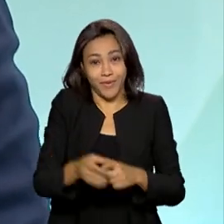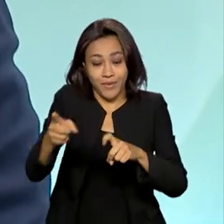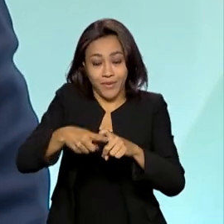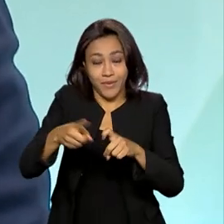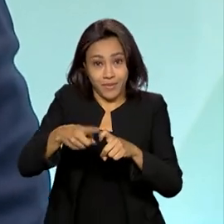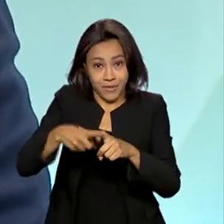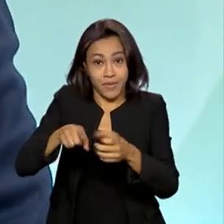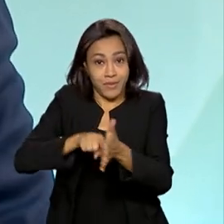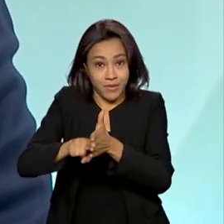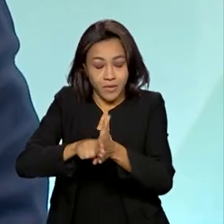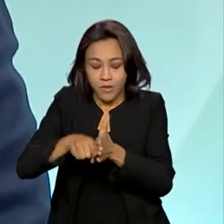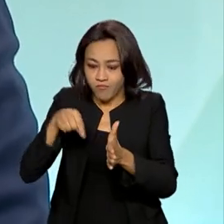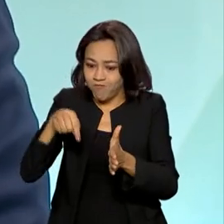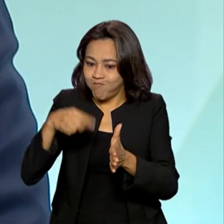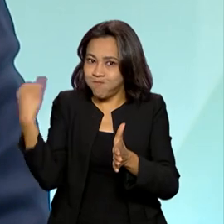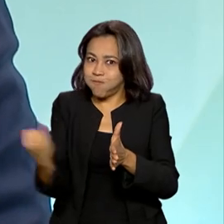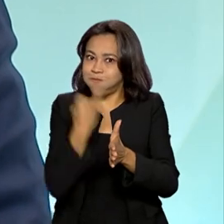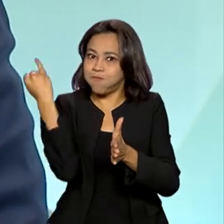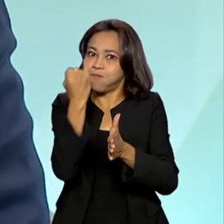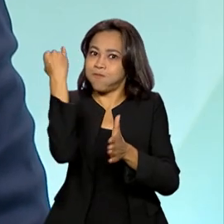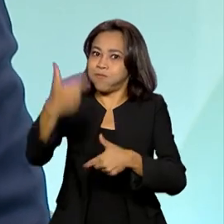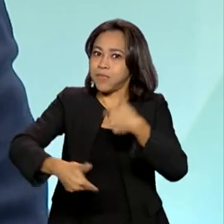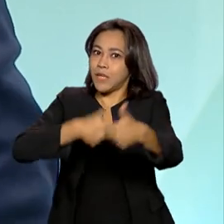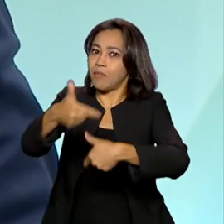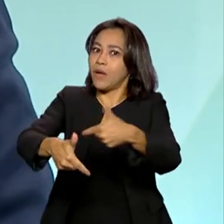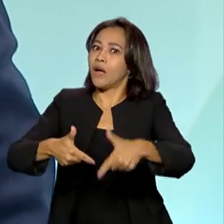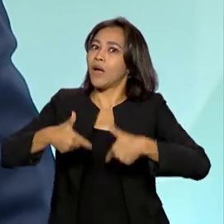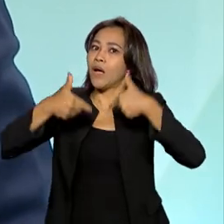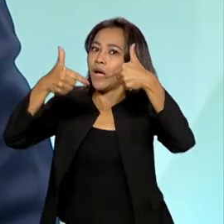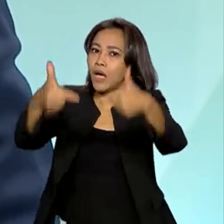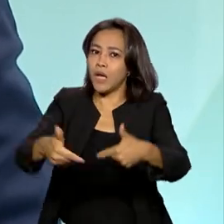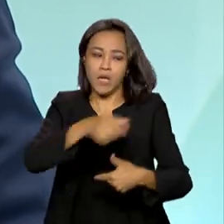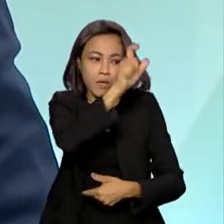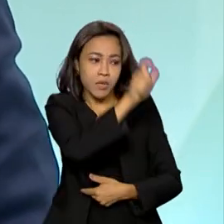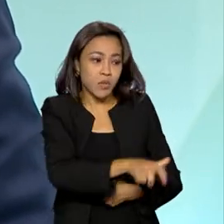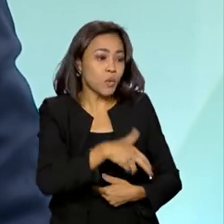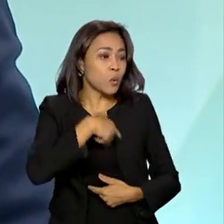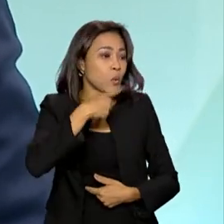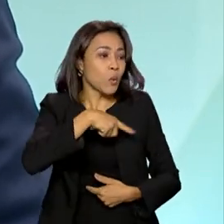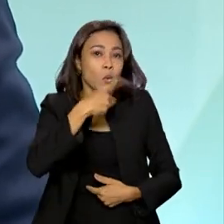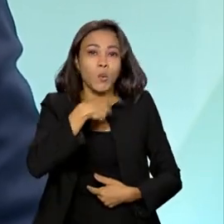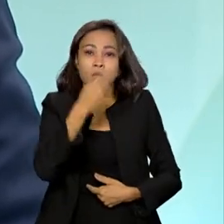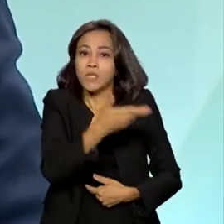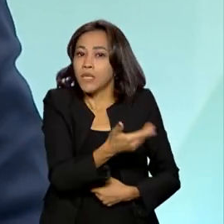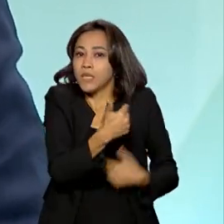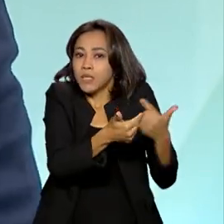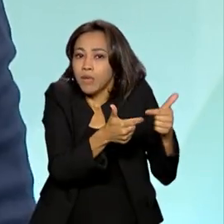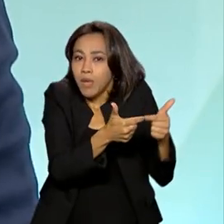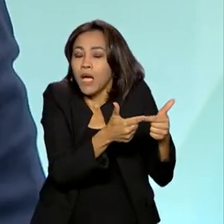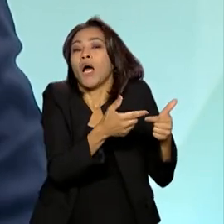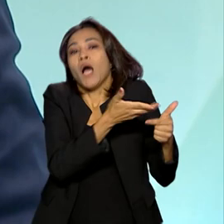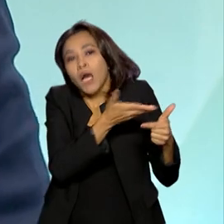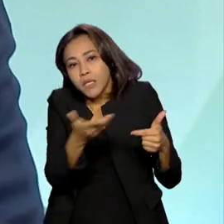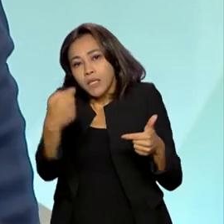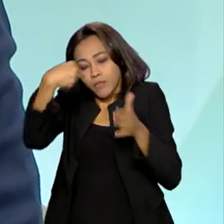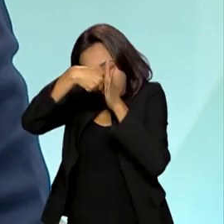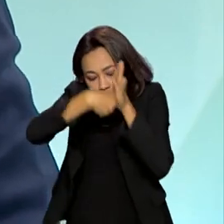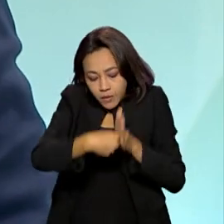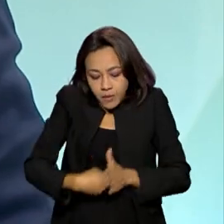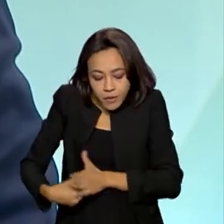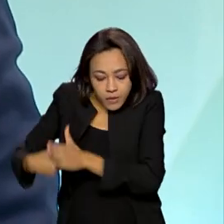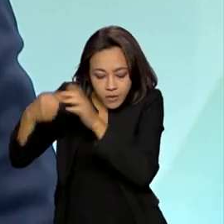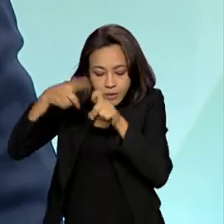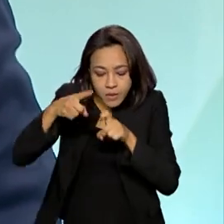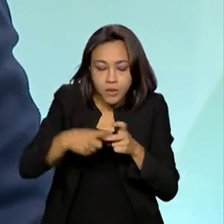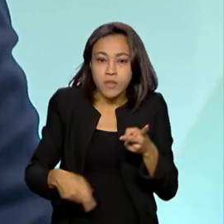desenvolve um trabalho extremamente importante no benefício por incapacidade e não só no benefício por incapacidade, mas também na análise